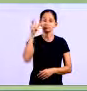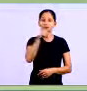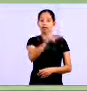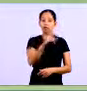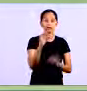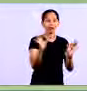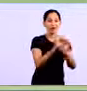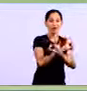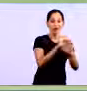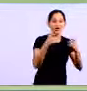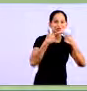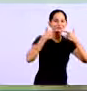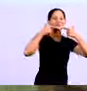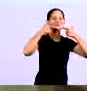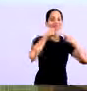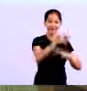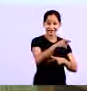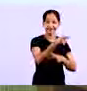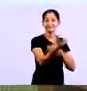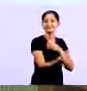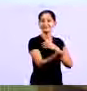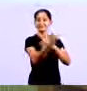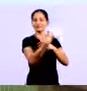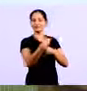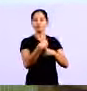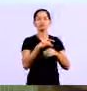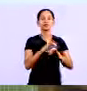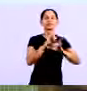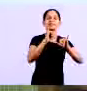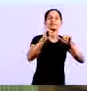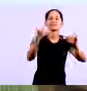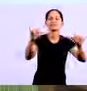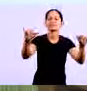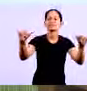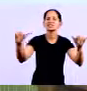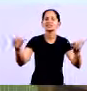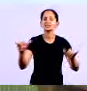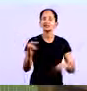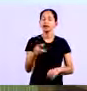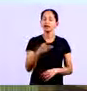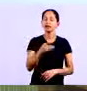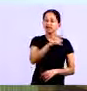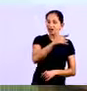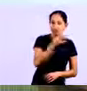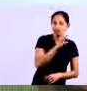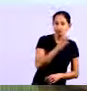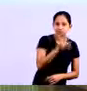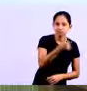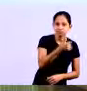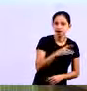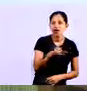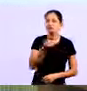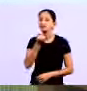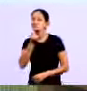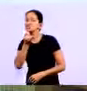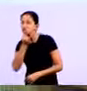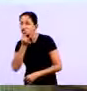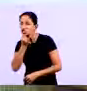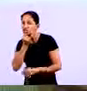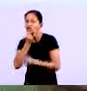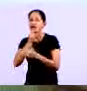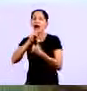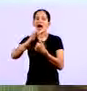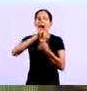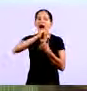feito Ele vai lhe procurar E vai falar para outros dois O cliente insatisfeito Ele vai procurar O seu concorrente E vai falar para outros